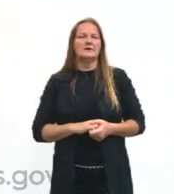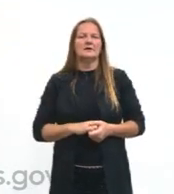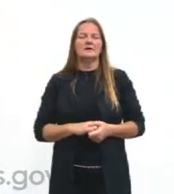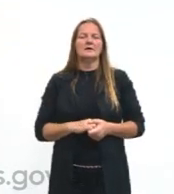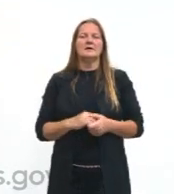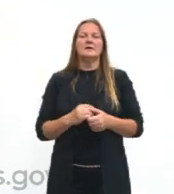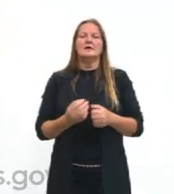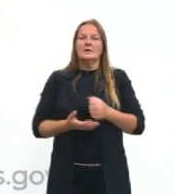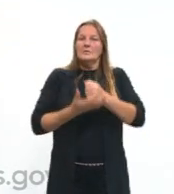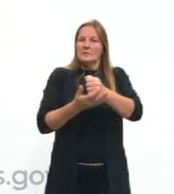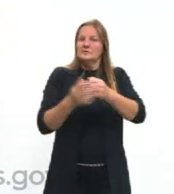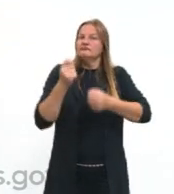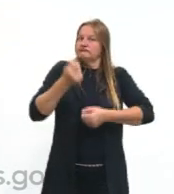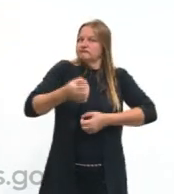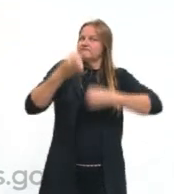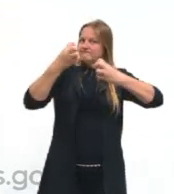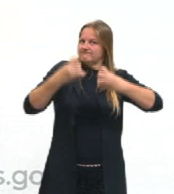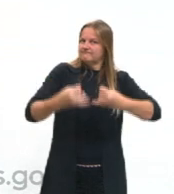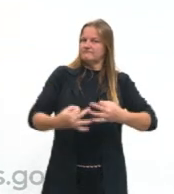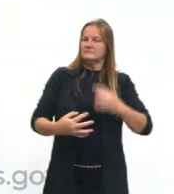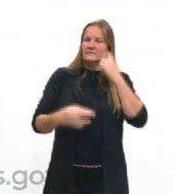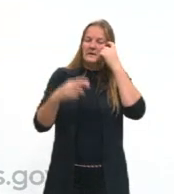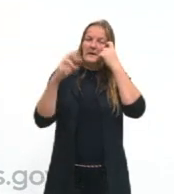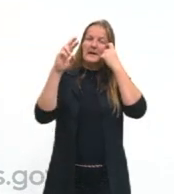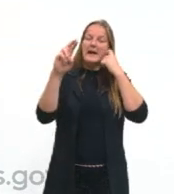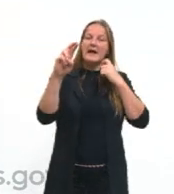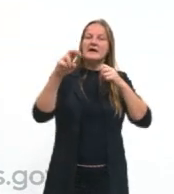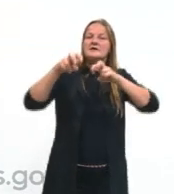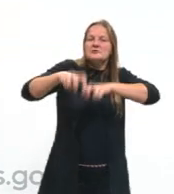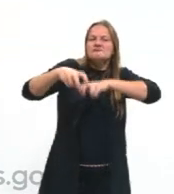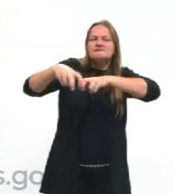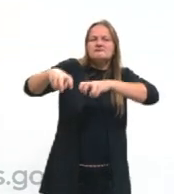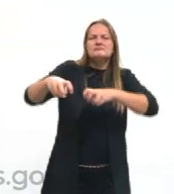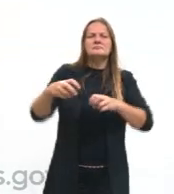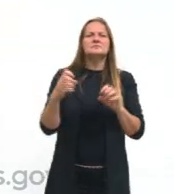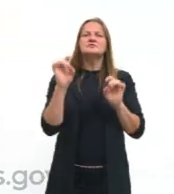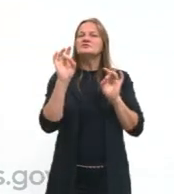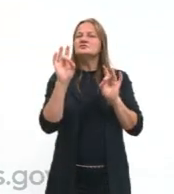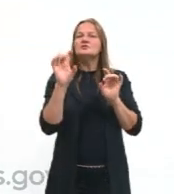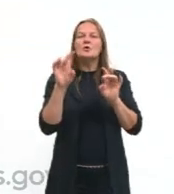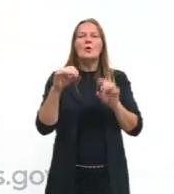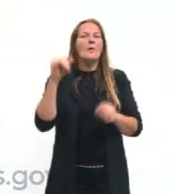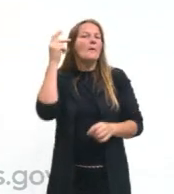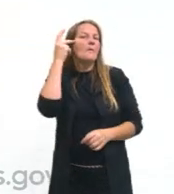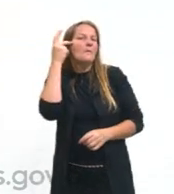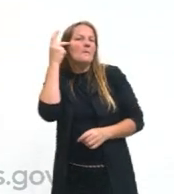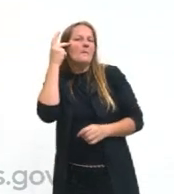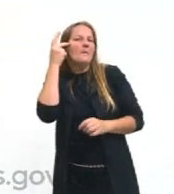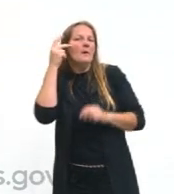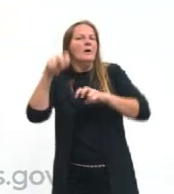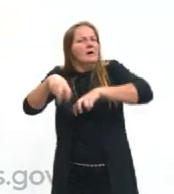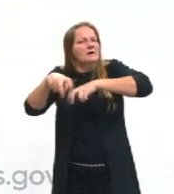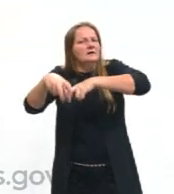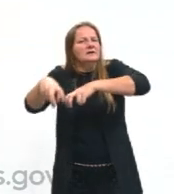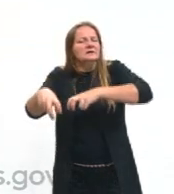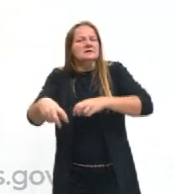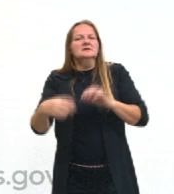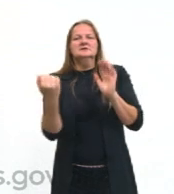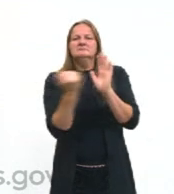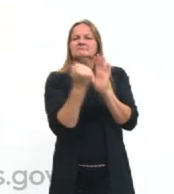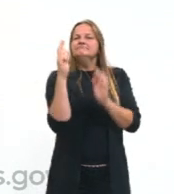base na afirmação de que associar o R. Caipira apenas ao interior paulista é uma imprecisão